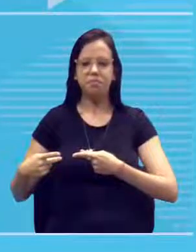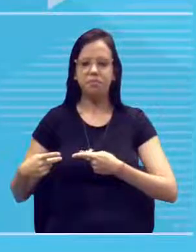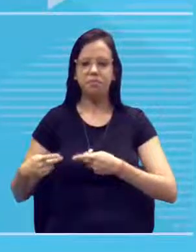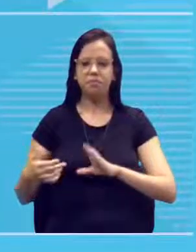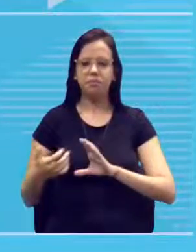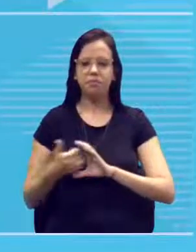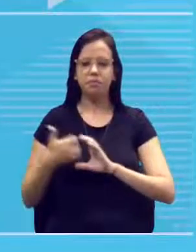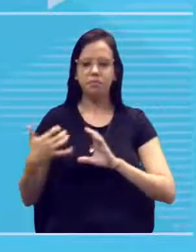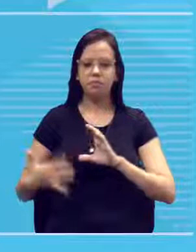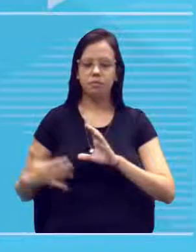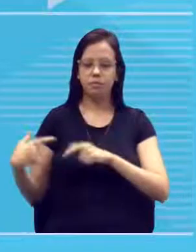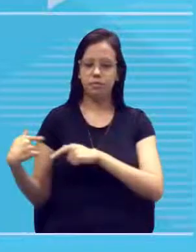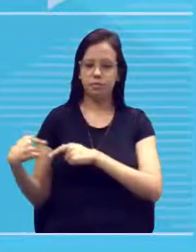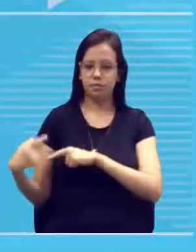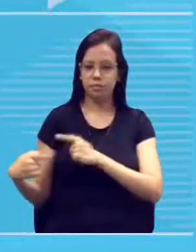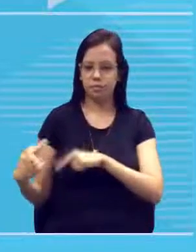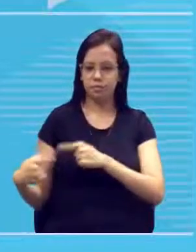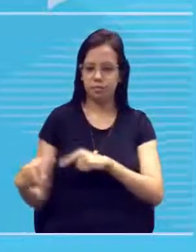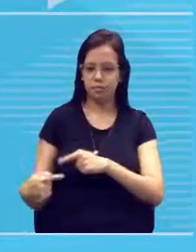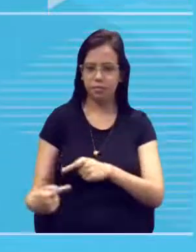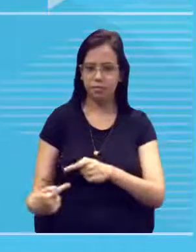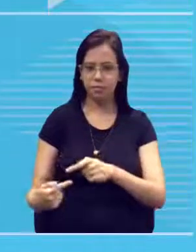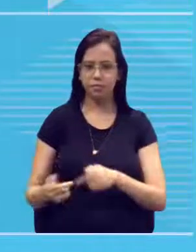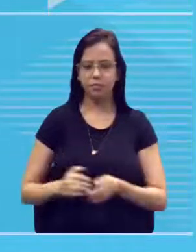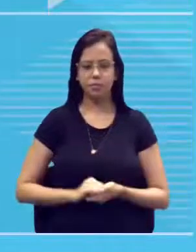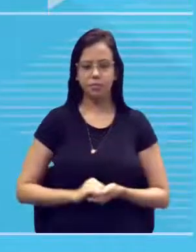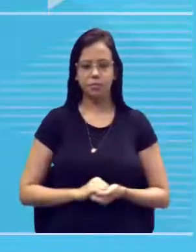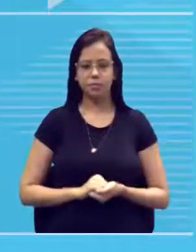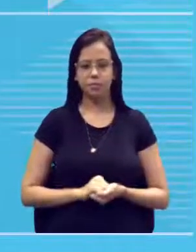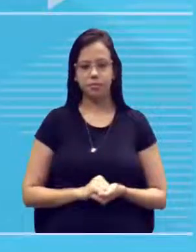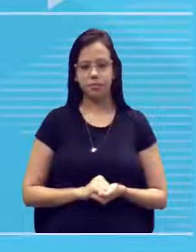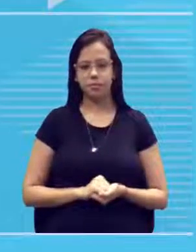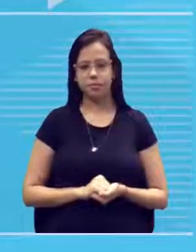de características de uma geração à outra,